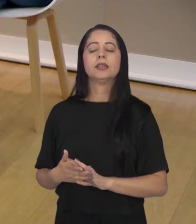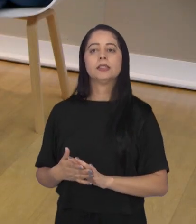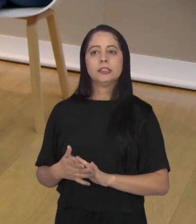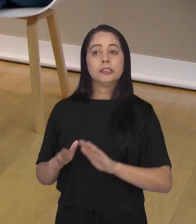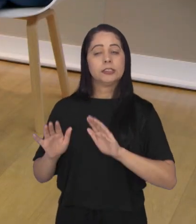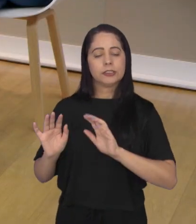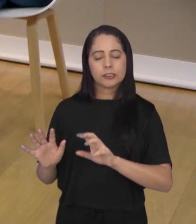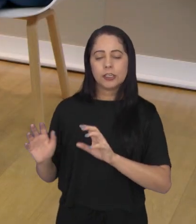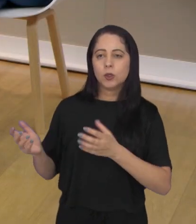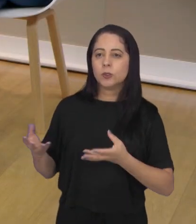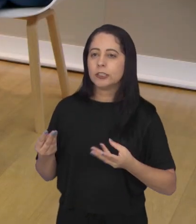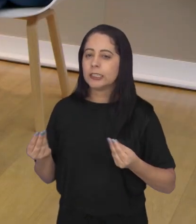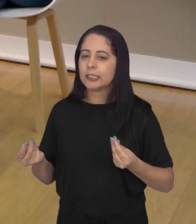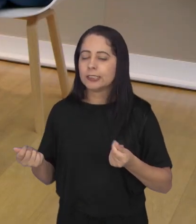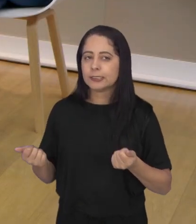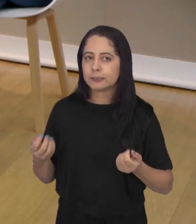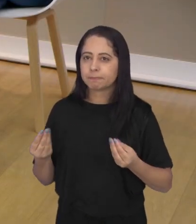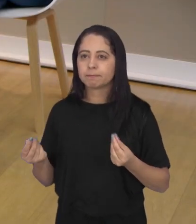E, novamente,